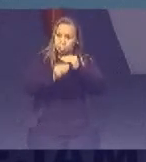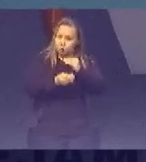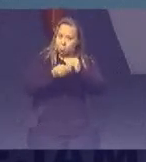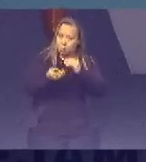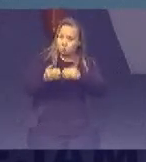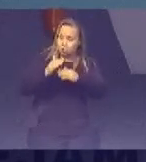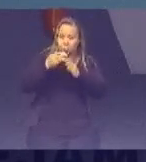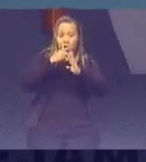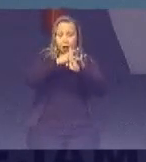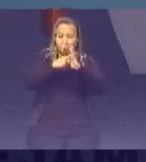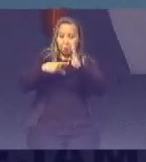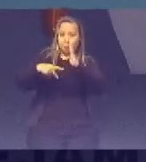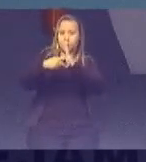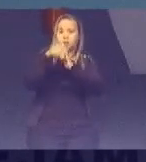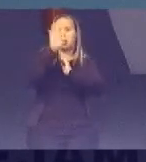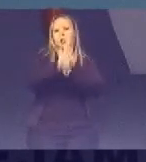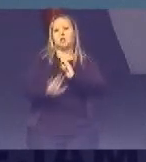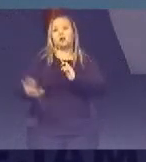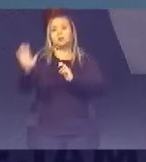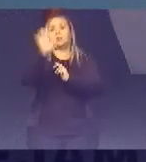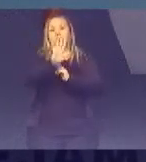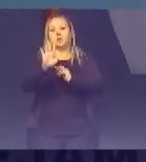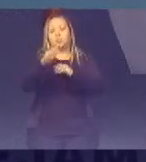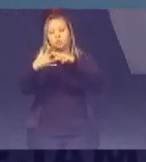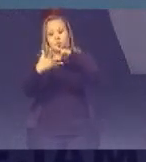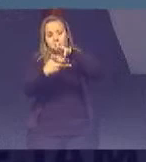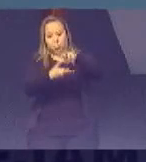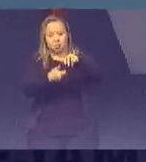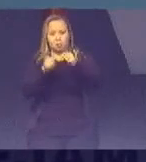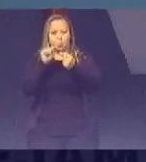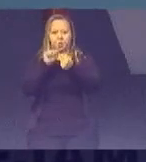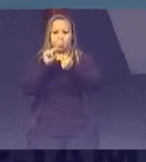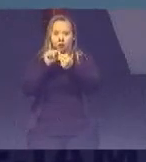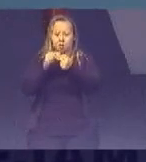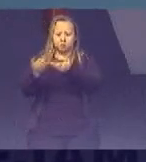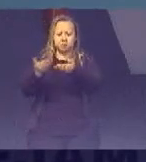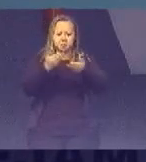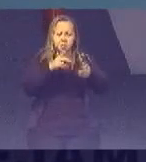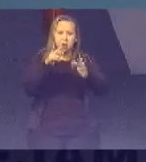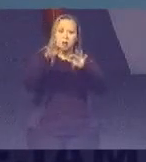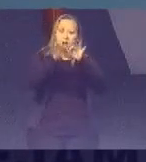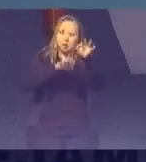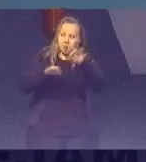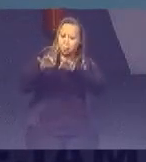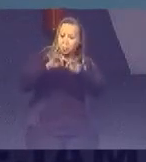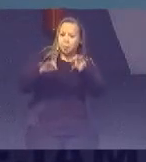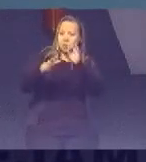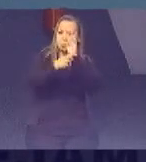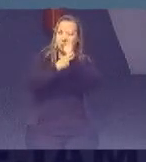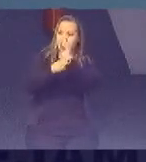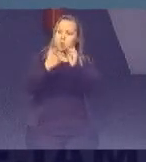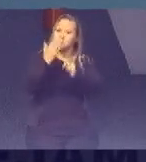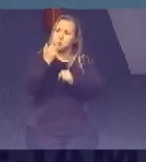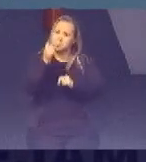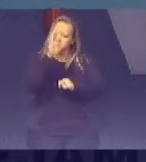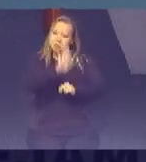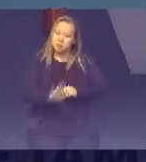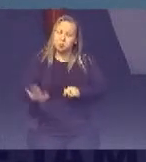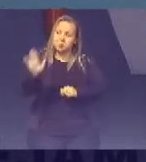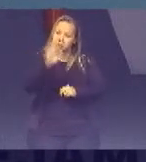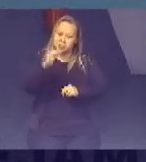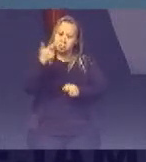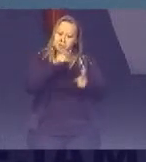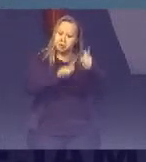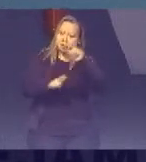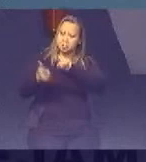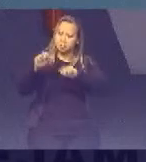prioridade Nacional Não contemplada Na meta global Nós trouxemos aqui Os planos Nacionais De segurança Alimentar E todos os avanços Que